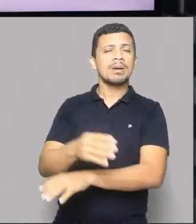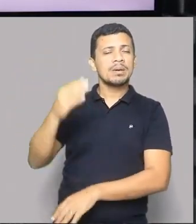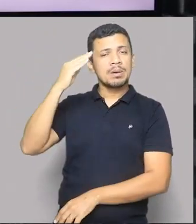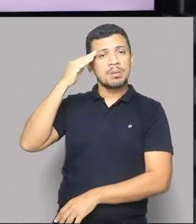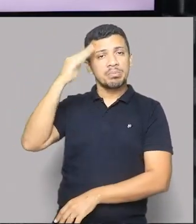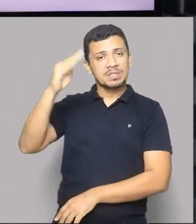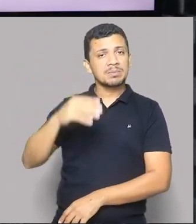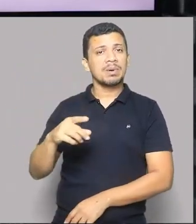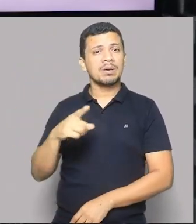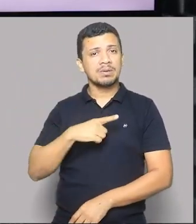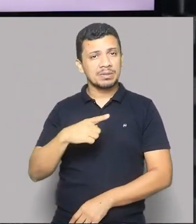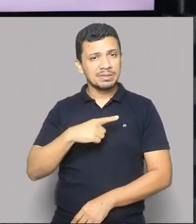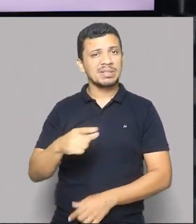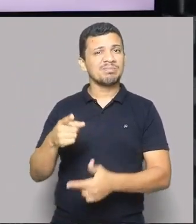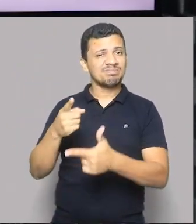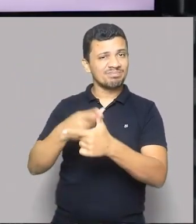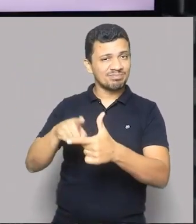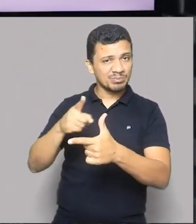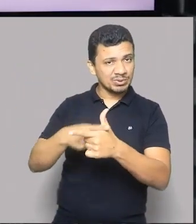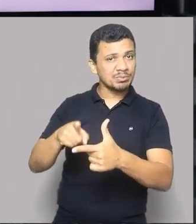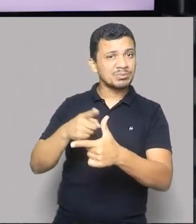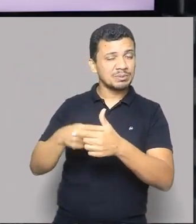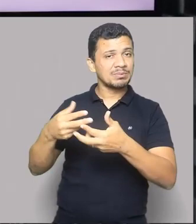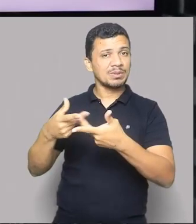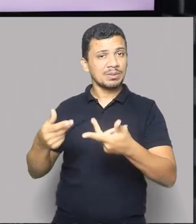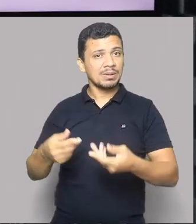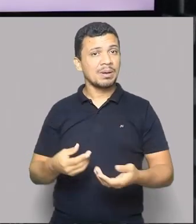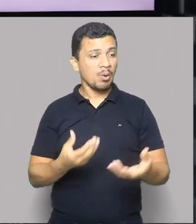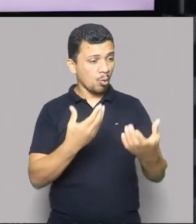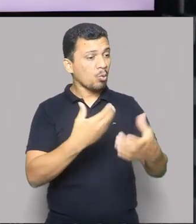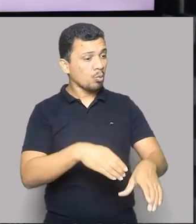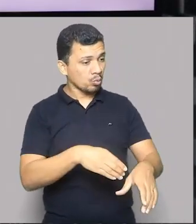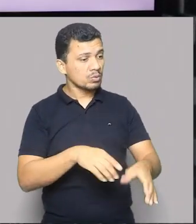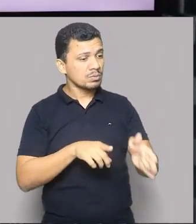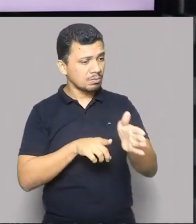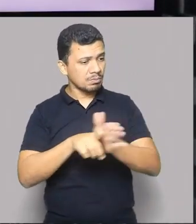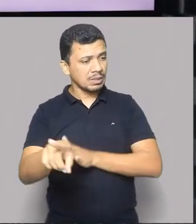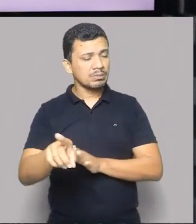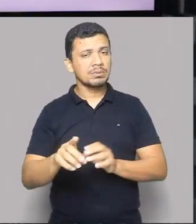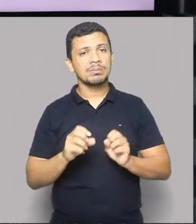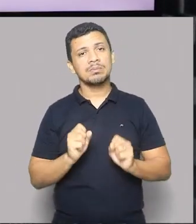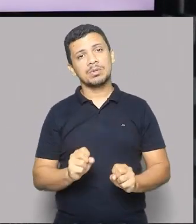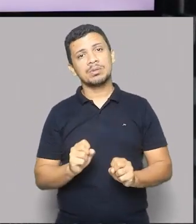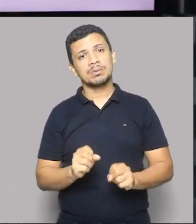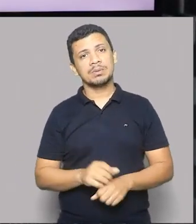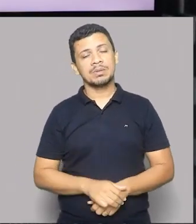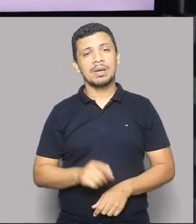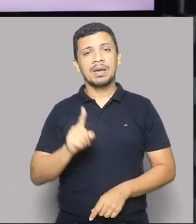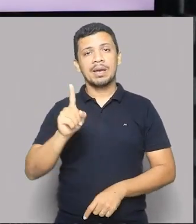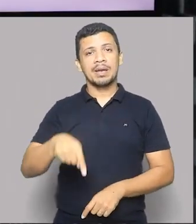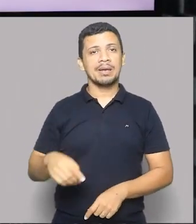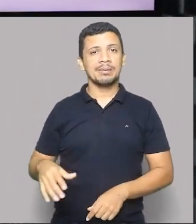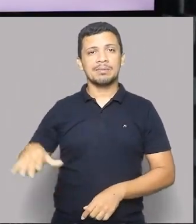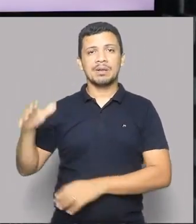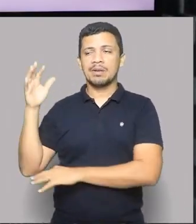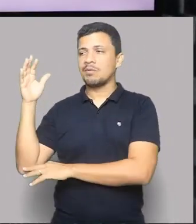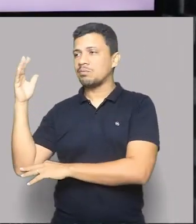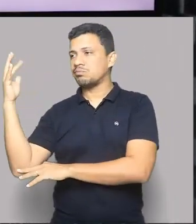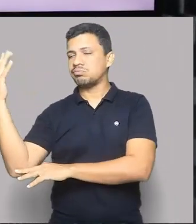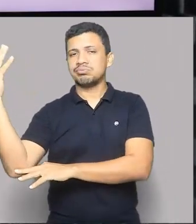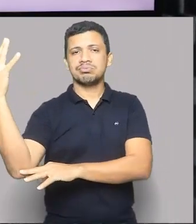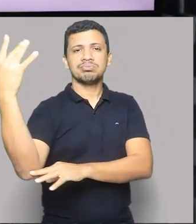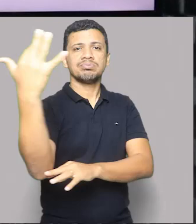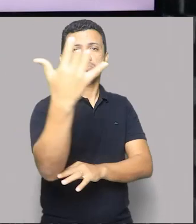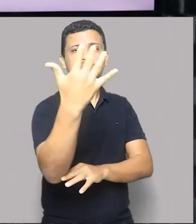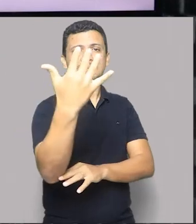e que tem uma série de problemáticas que o concurso pode vir explorar, é o bioma amazônico. Se a gente vem